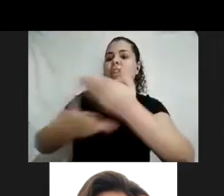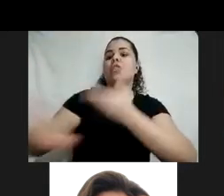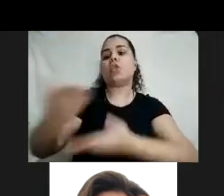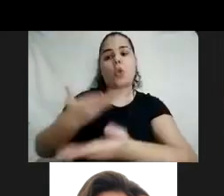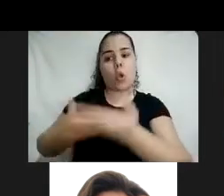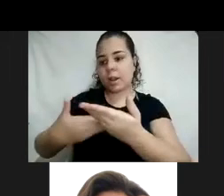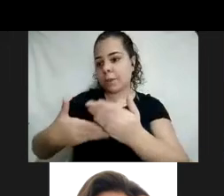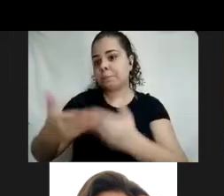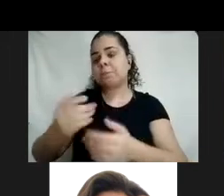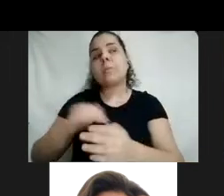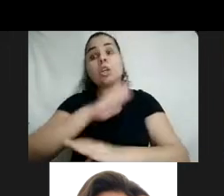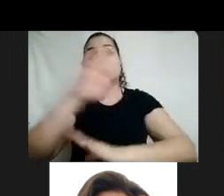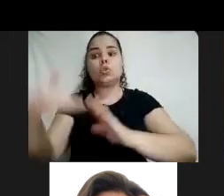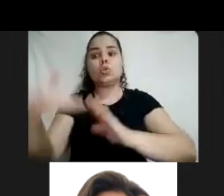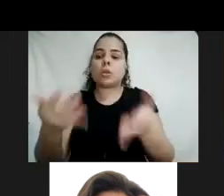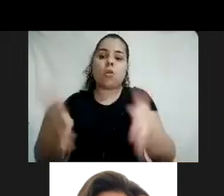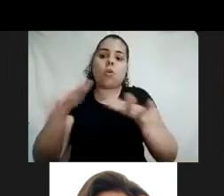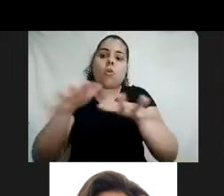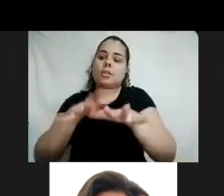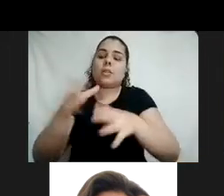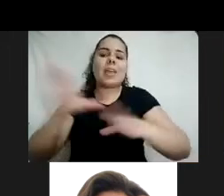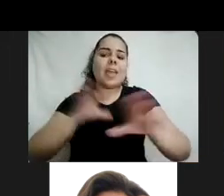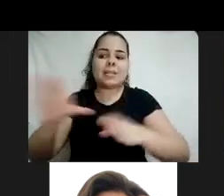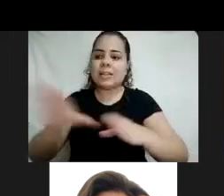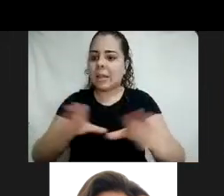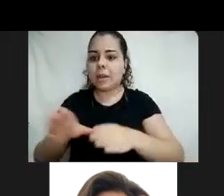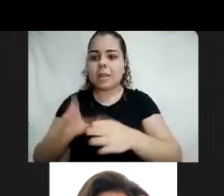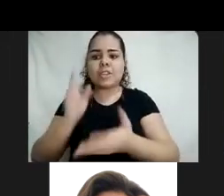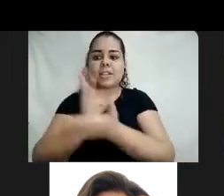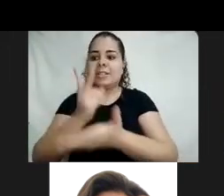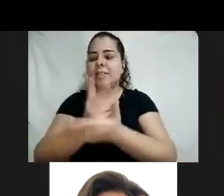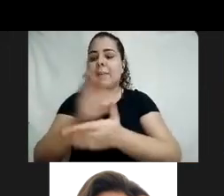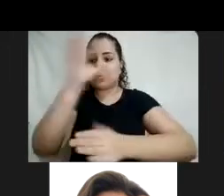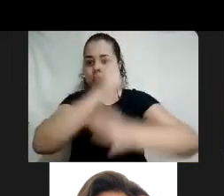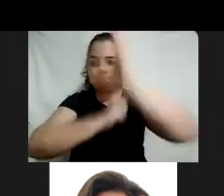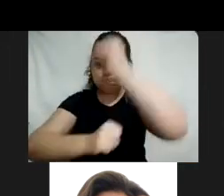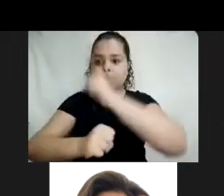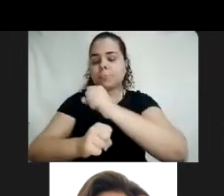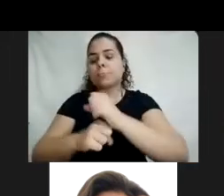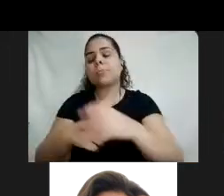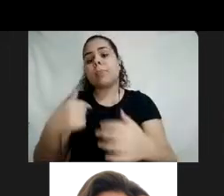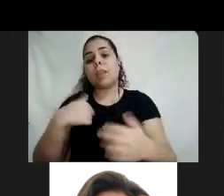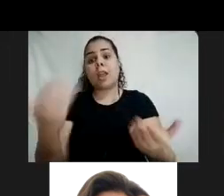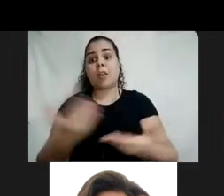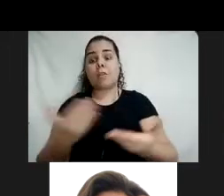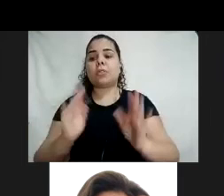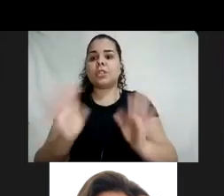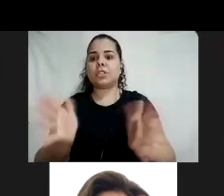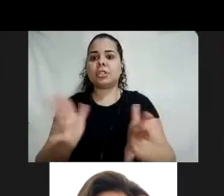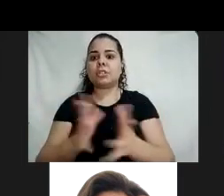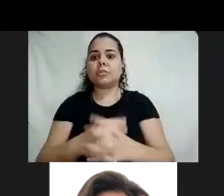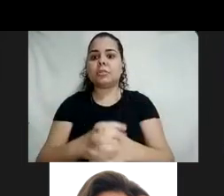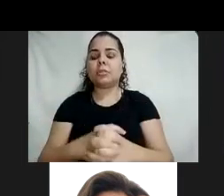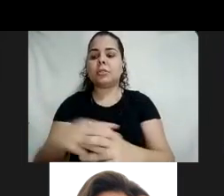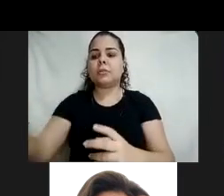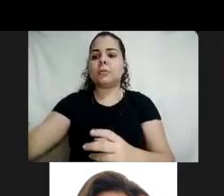sobre inclusão e sobre acessibilidade, é uma eterna aprendizagem. Eu agora, eu já ia compartilhar, mas a Catarina também